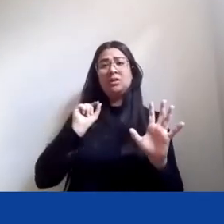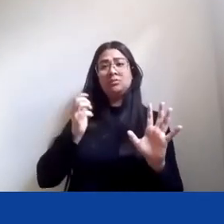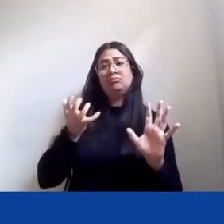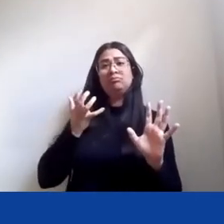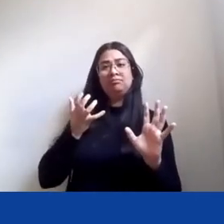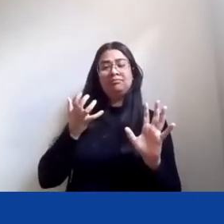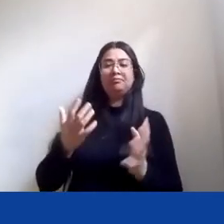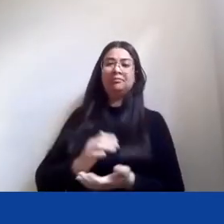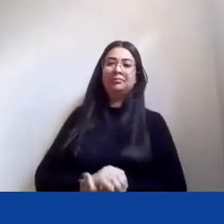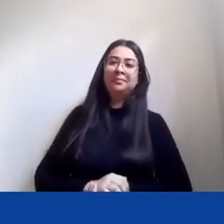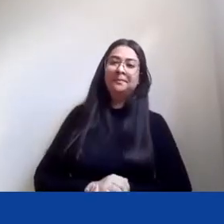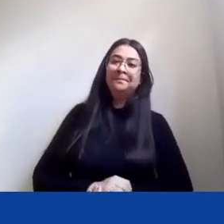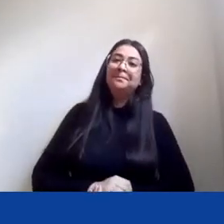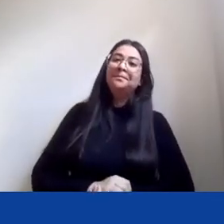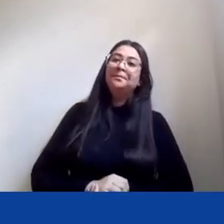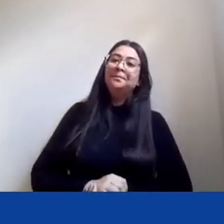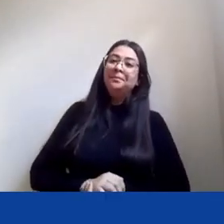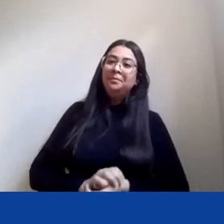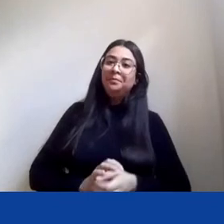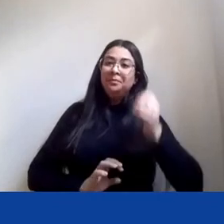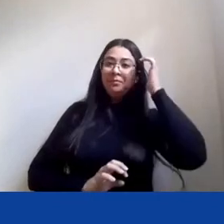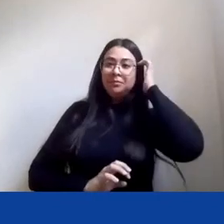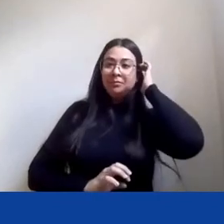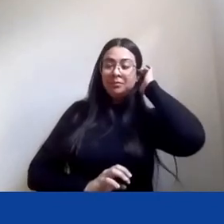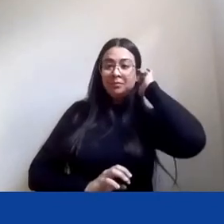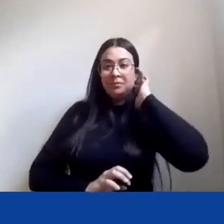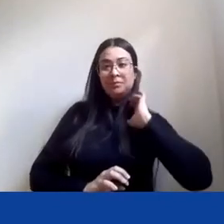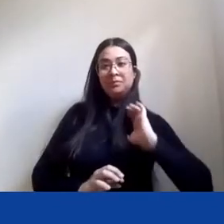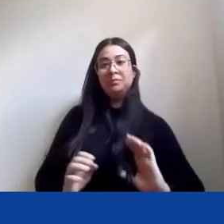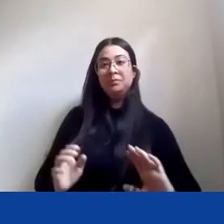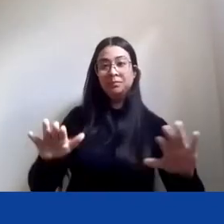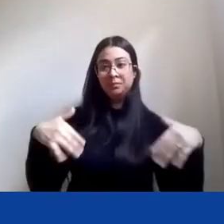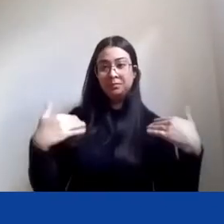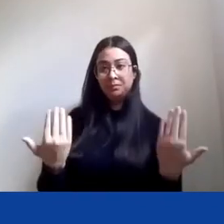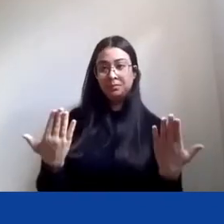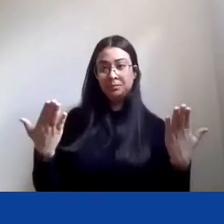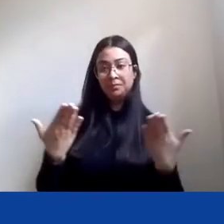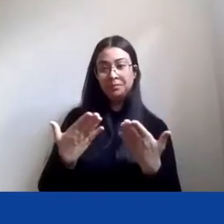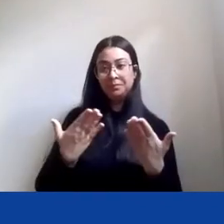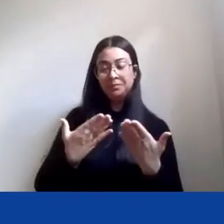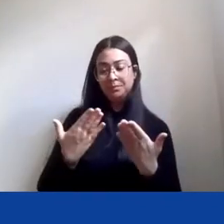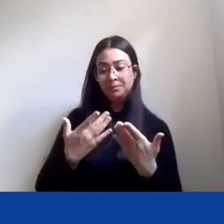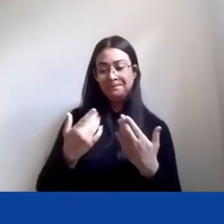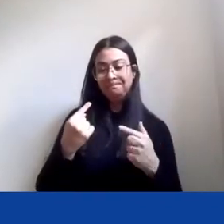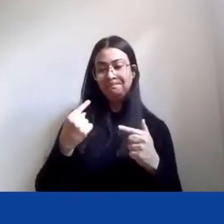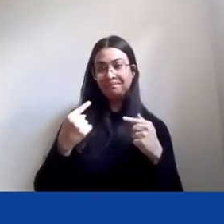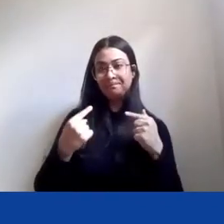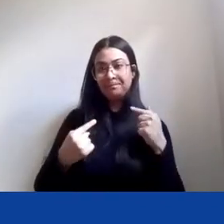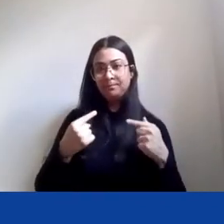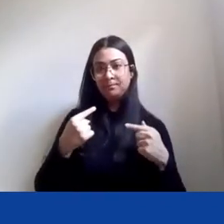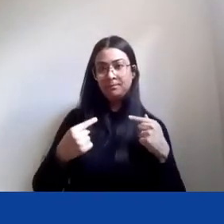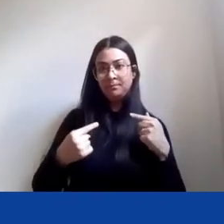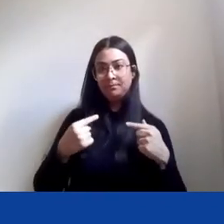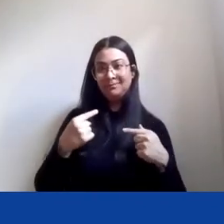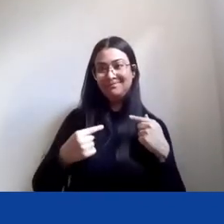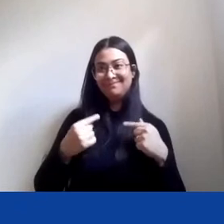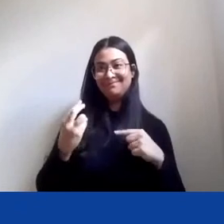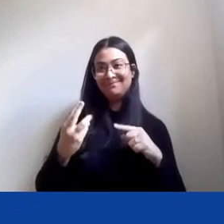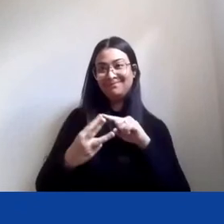Então, hoje, nós temos para debater três pessoas maravilhosas.